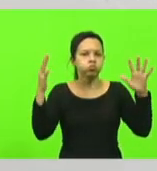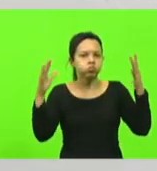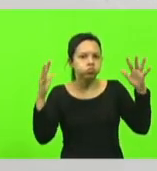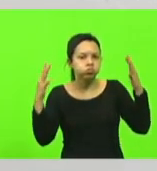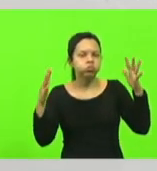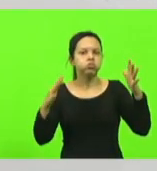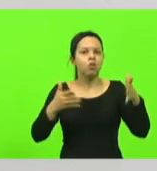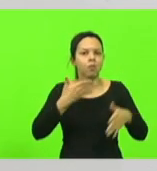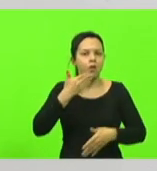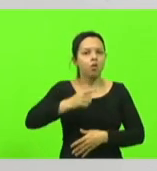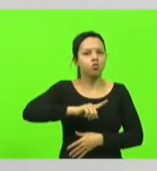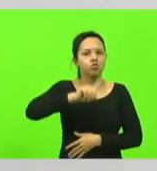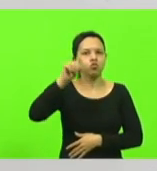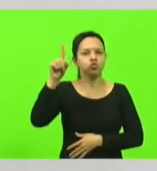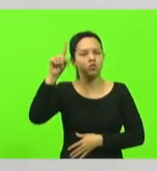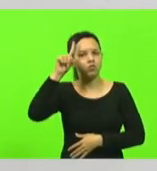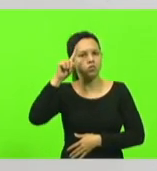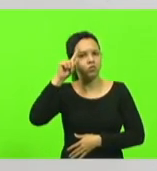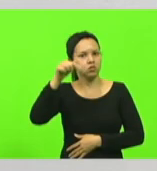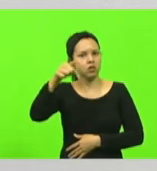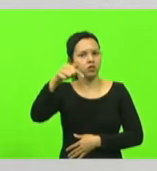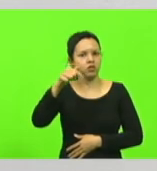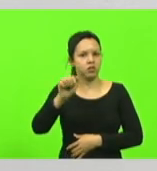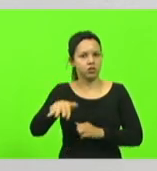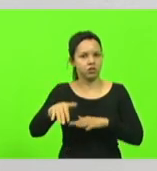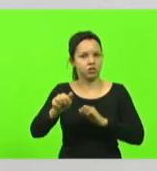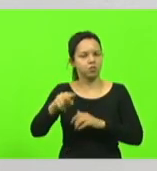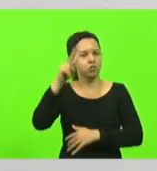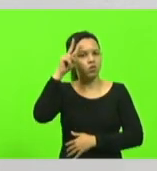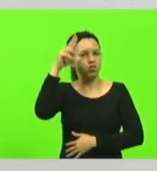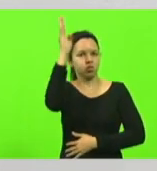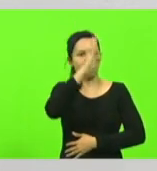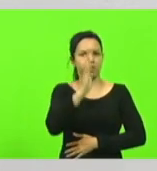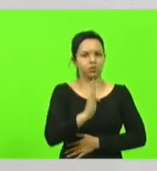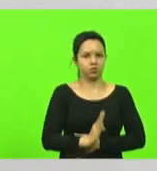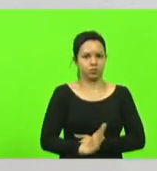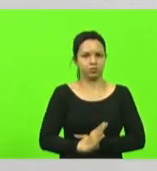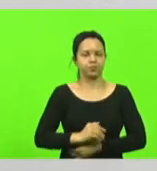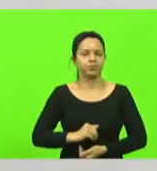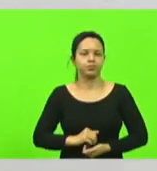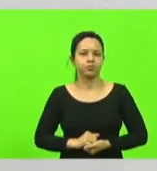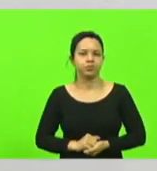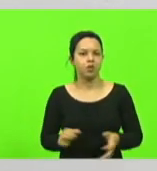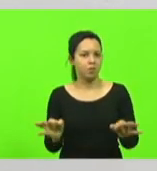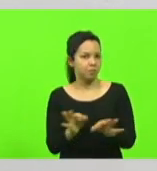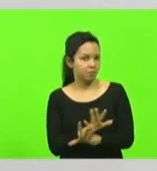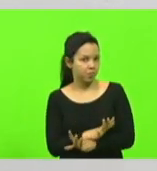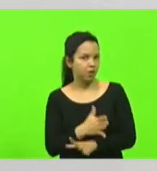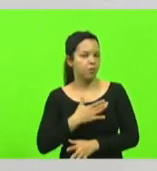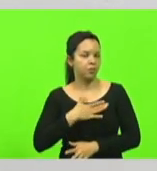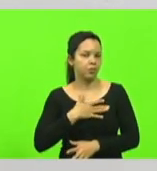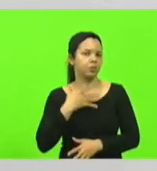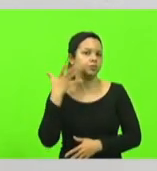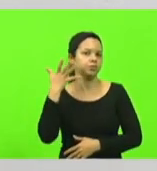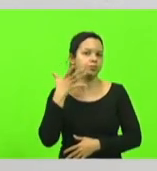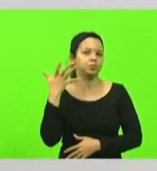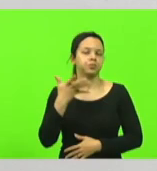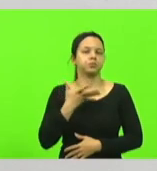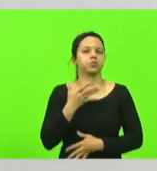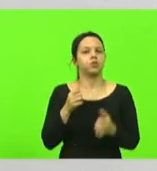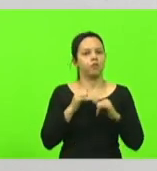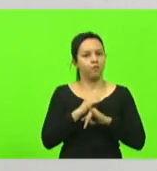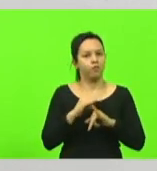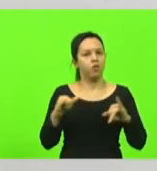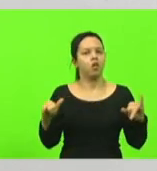dia 7 de setembro da história do Brasil para terminar o meu relato eu gostaria de falar para vocês que nós estamos no